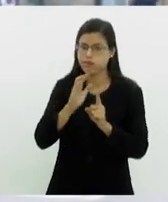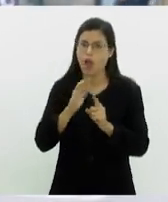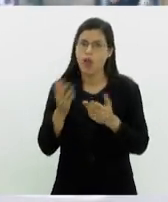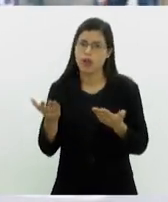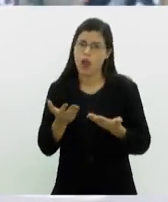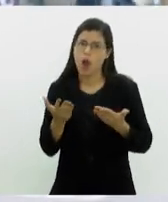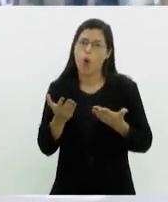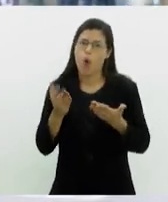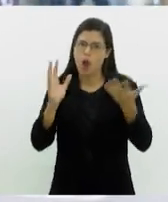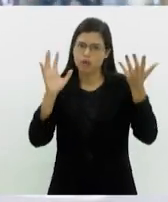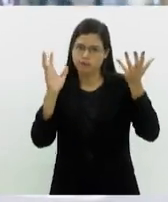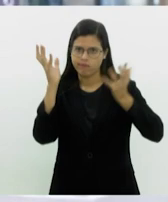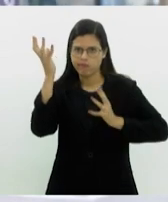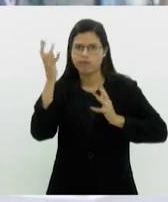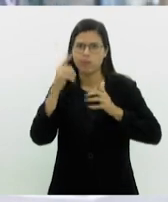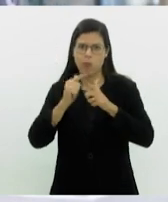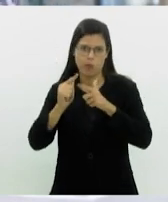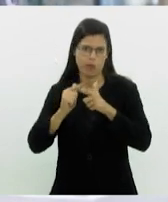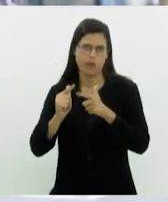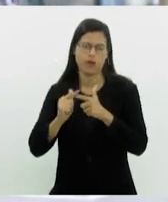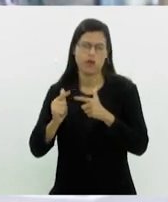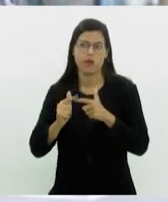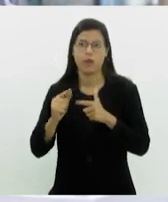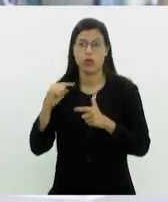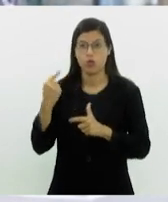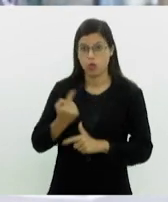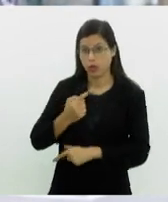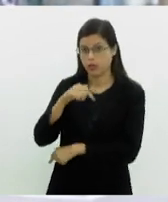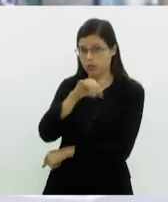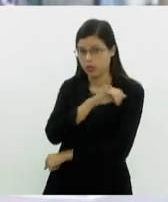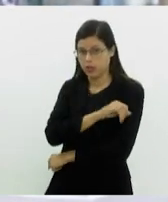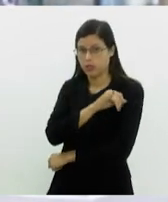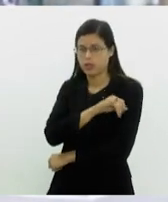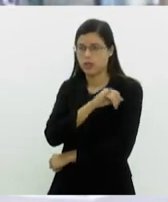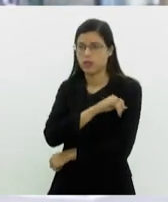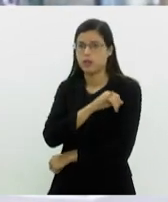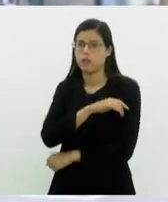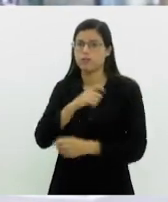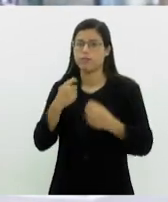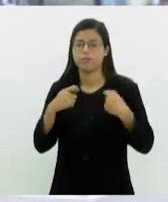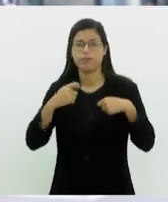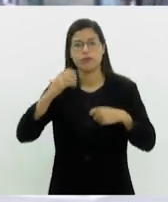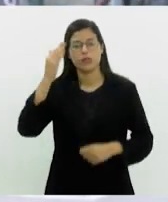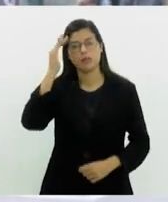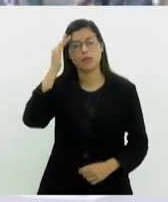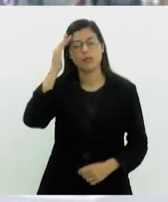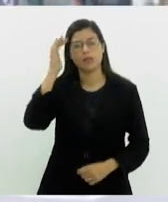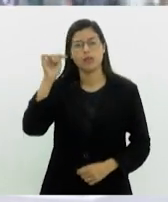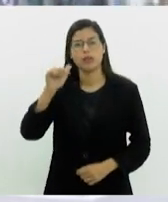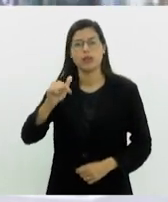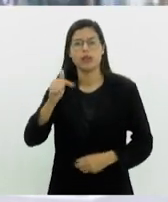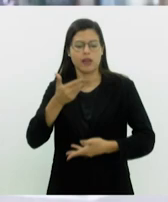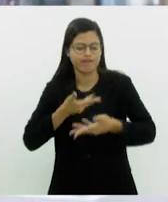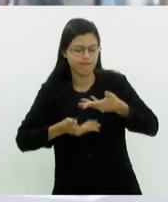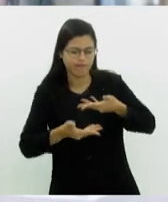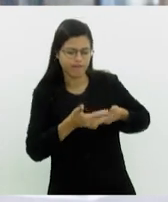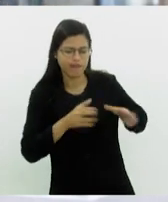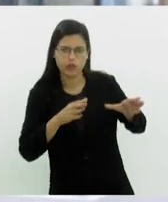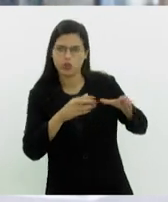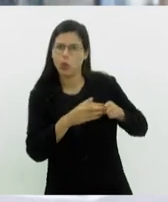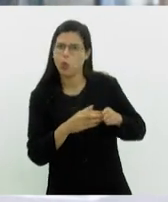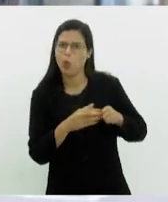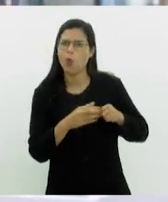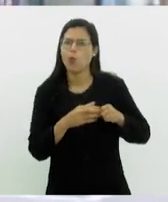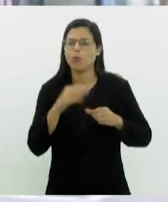efeitos da crise climática. Então, a gente, enquanto capital do Rio de Janeiro, a gente, enquanto Rio de Janeiro, precisa entender que esse senso de coletividade, esse